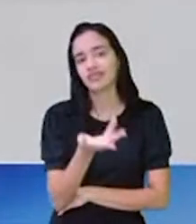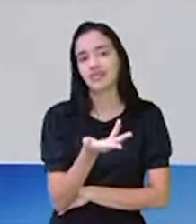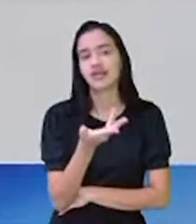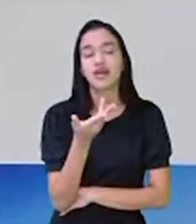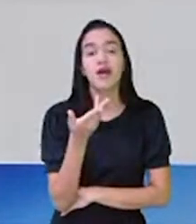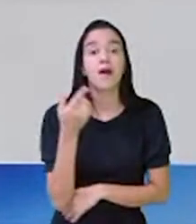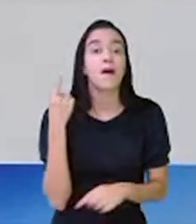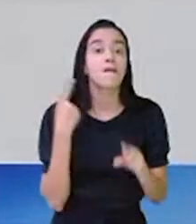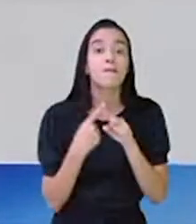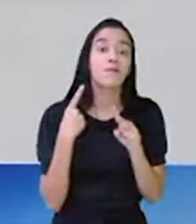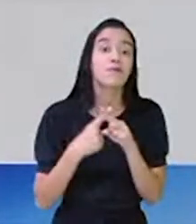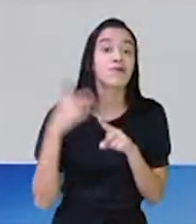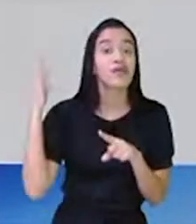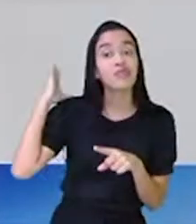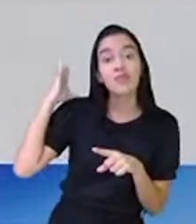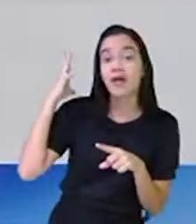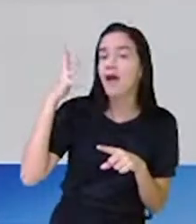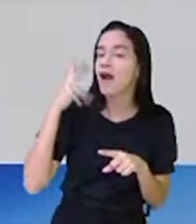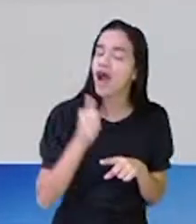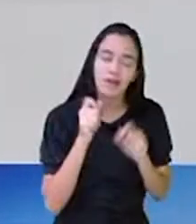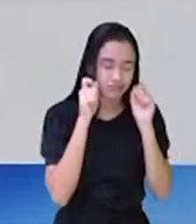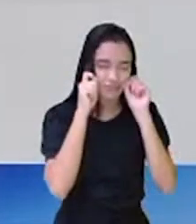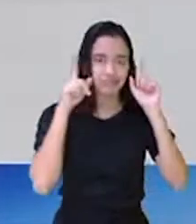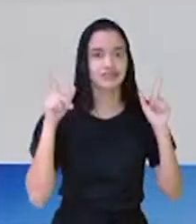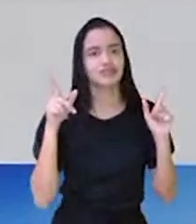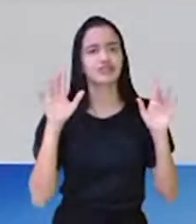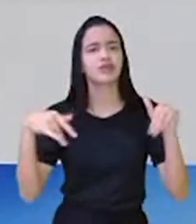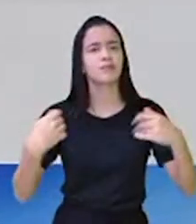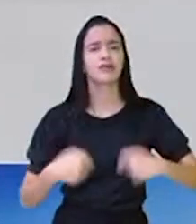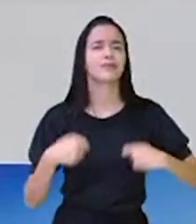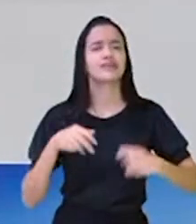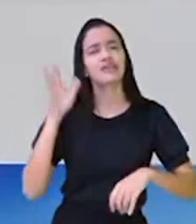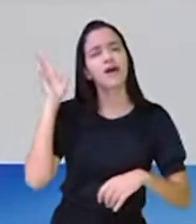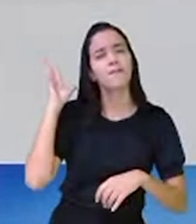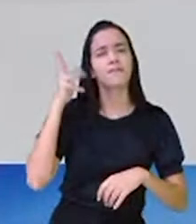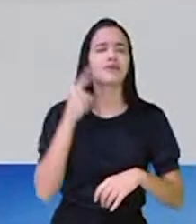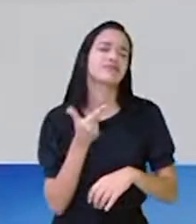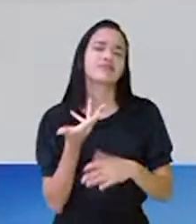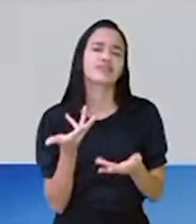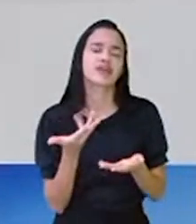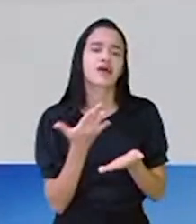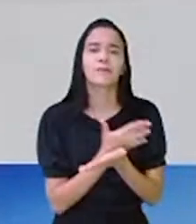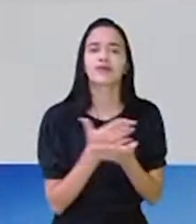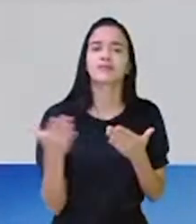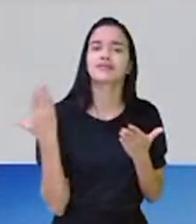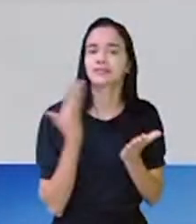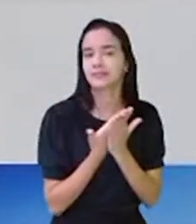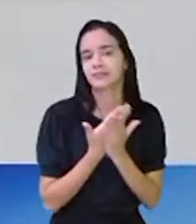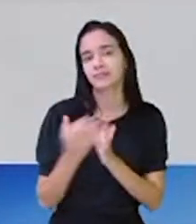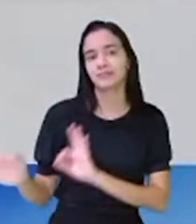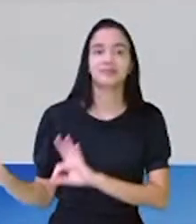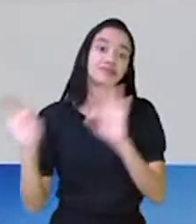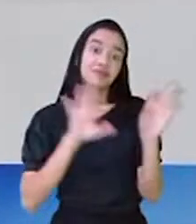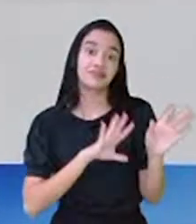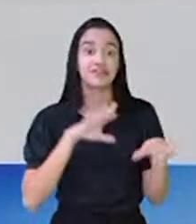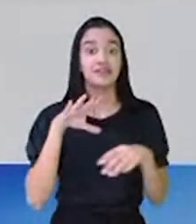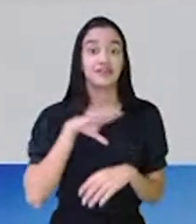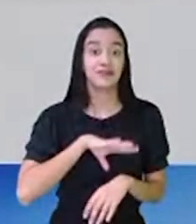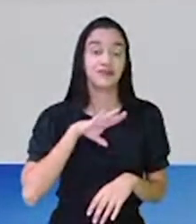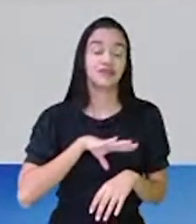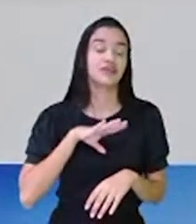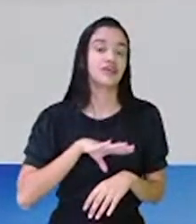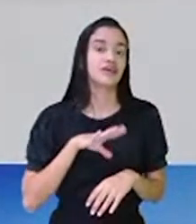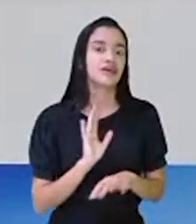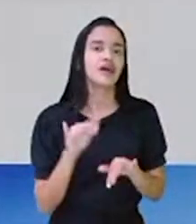não madrugaram. E, na verdade, nem precisa madrugar para começar a assistir aula de língua portuguesa, porque